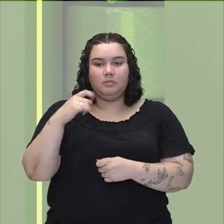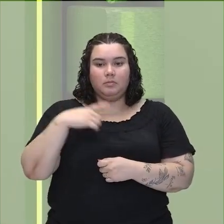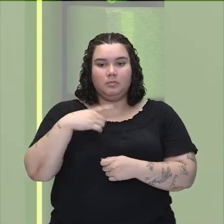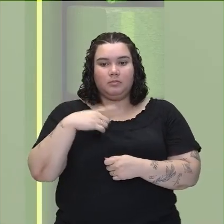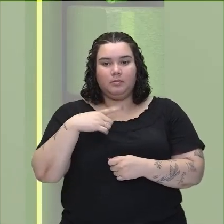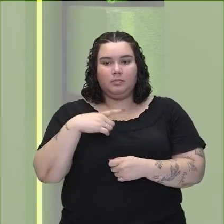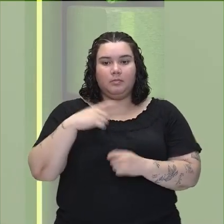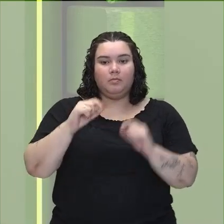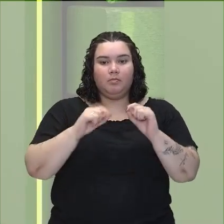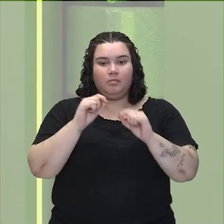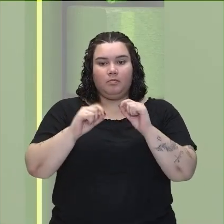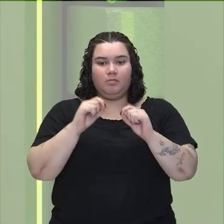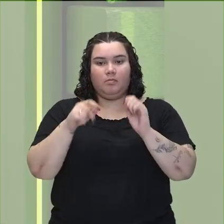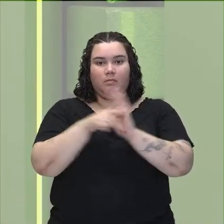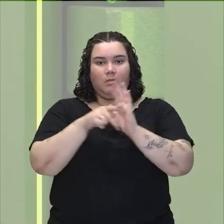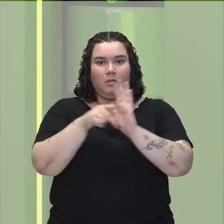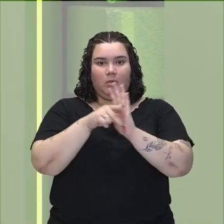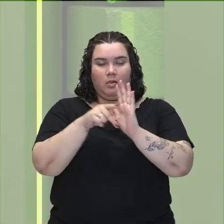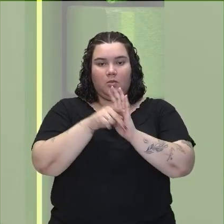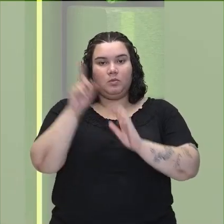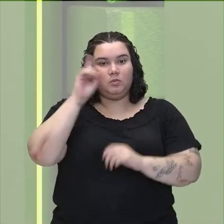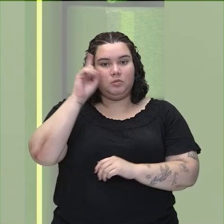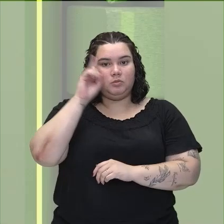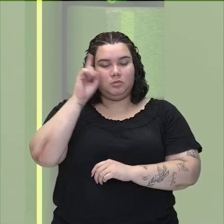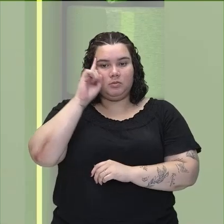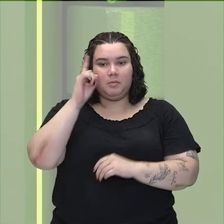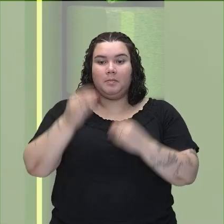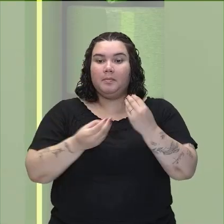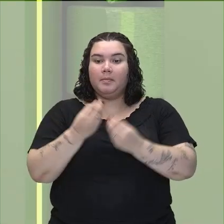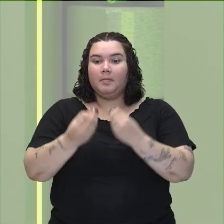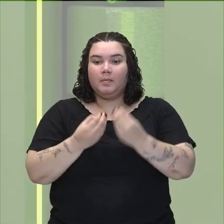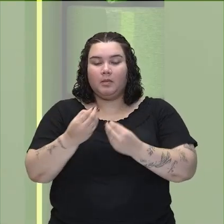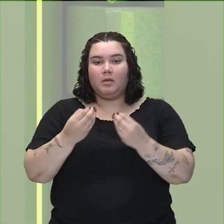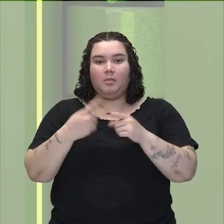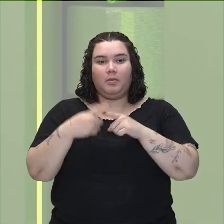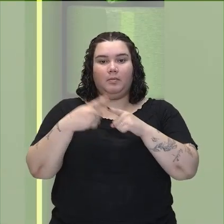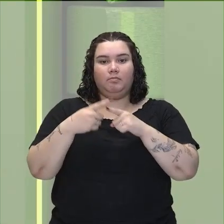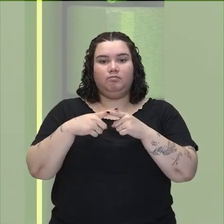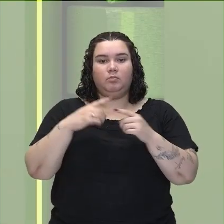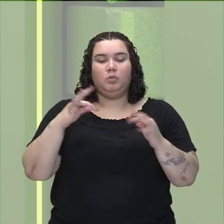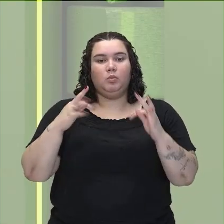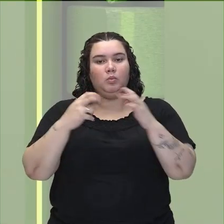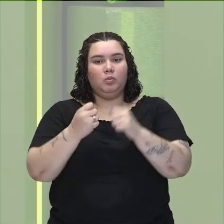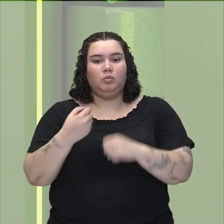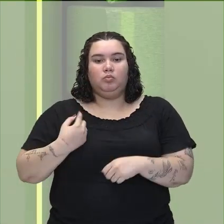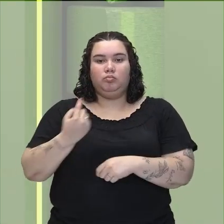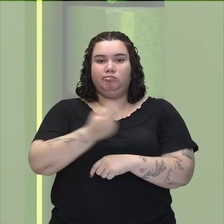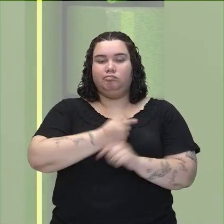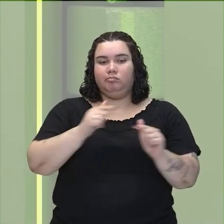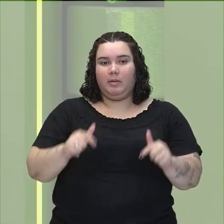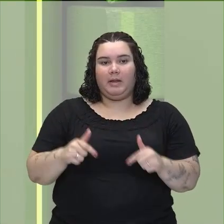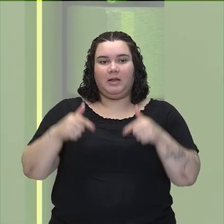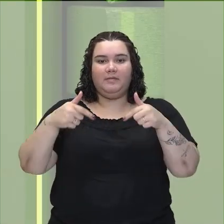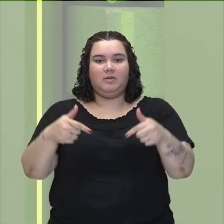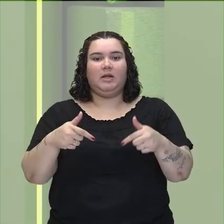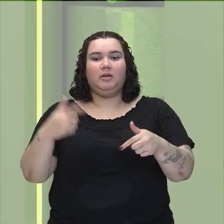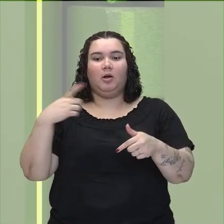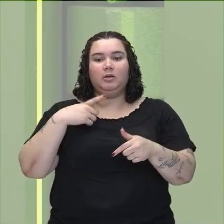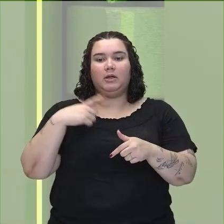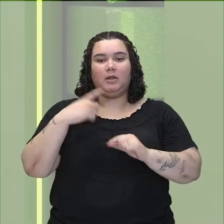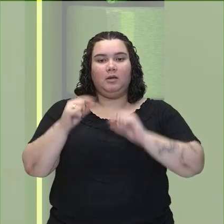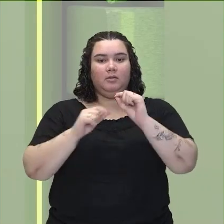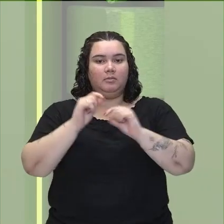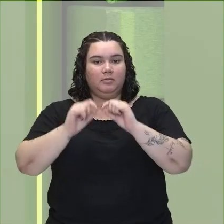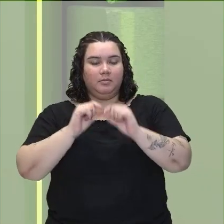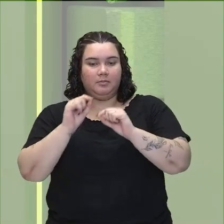elétrica faz parte do nosso dia a dia para praticamente todos os nossos afazeres. Uma simples olhada num